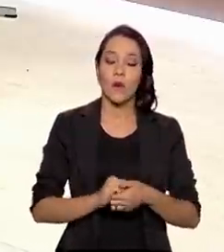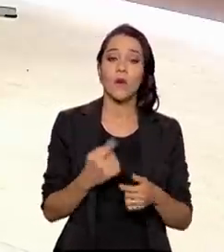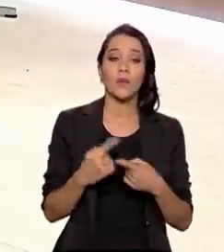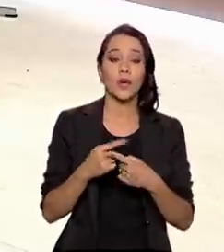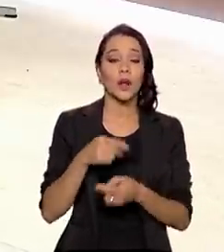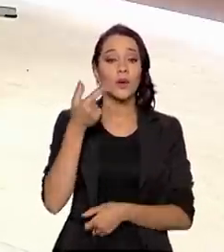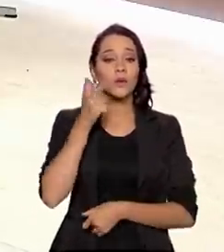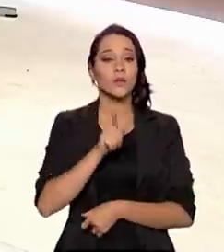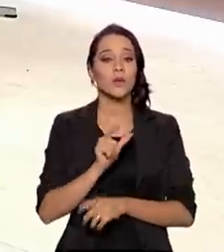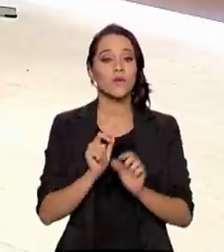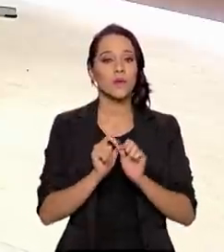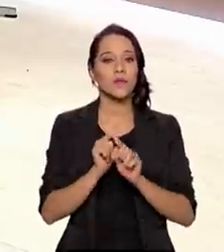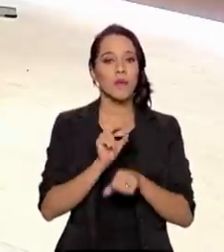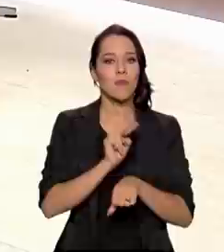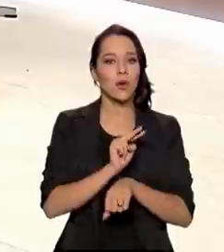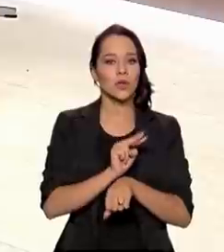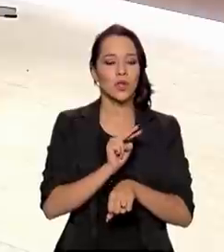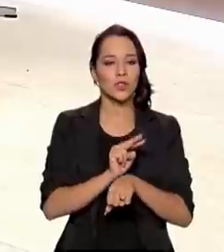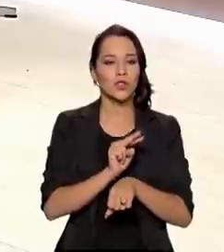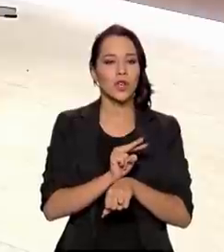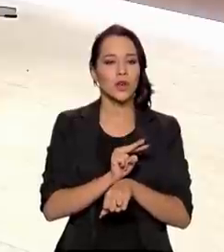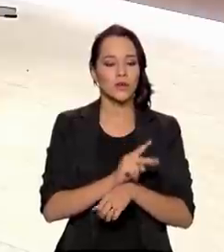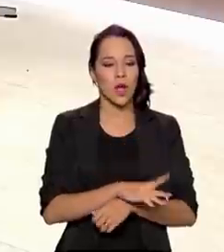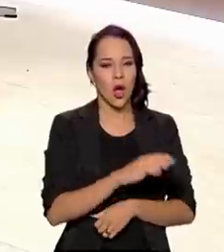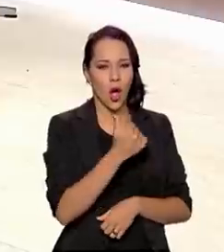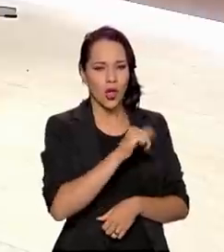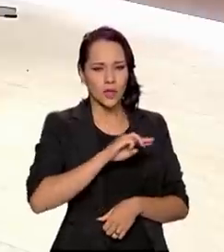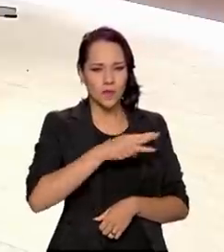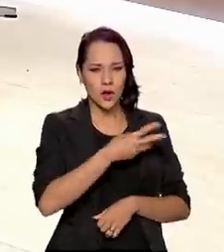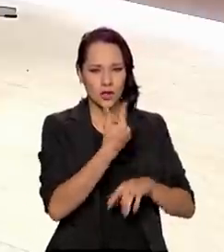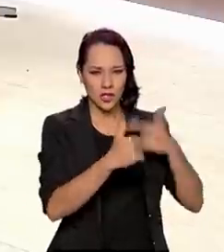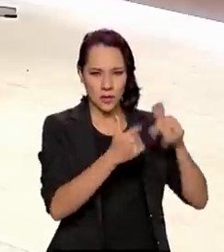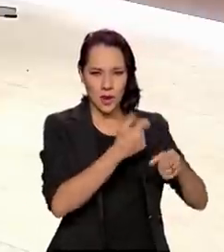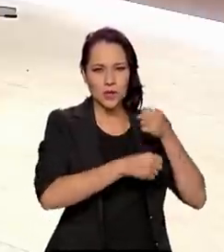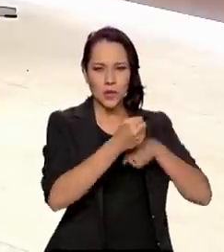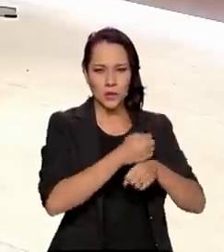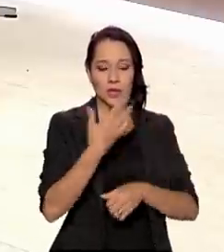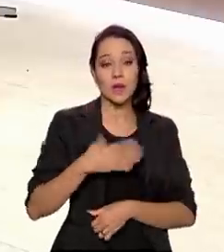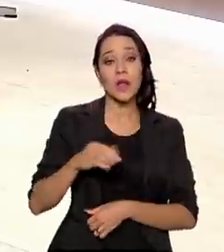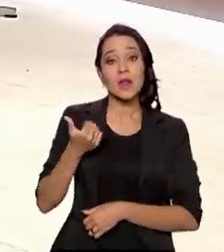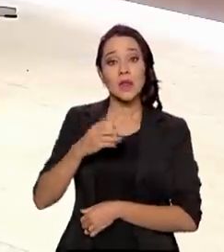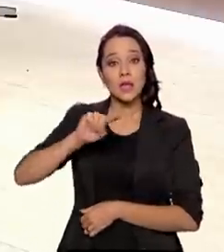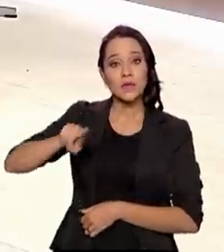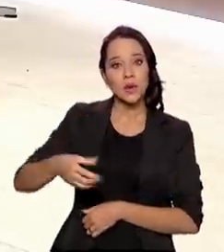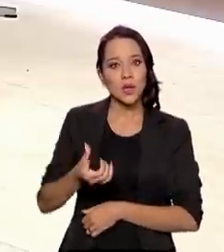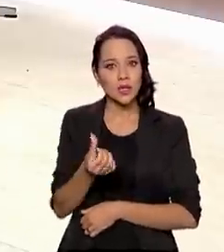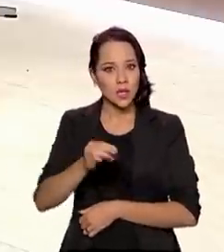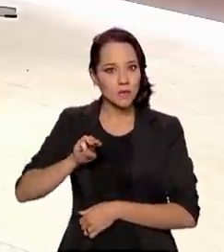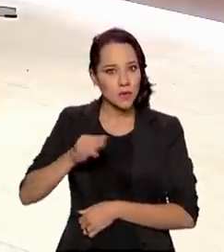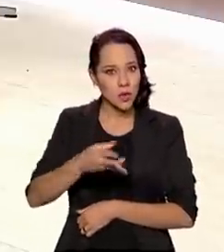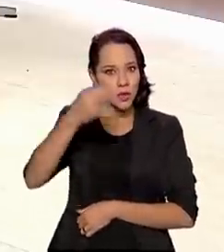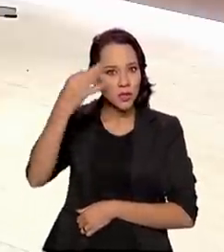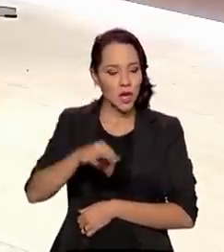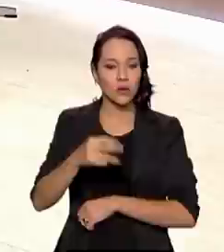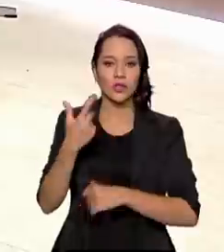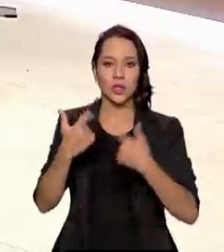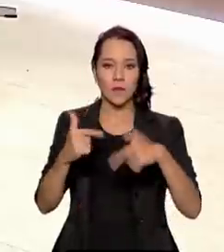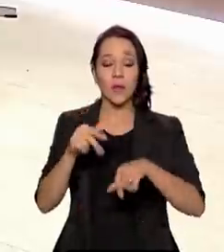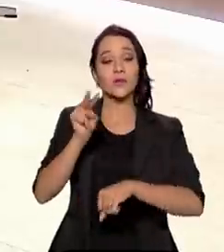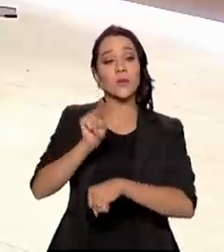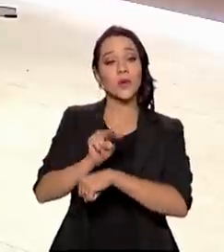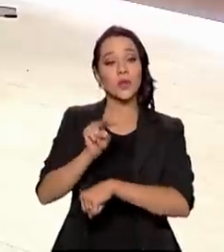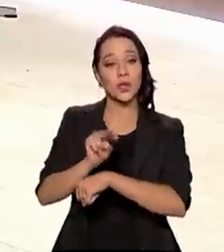conseguiu fazer a manutenção hoje... 11 milhões de empregos, se eu não me engano, ano passado, Foram 10,6 milhões, exatamente, de empregos que foram